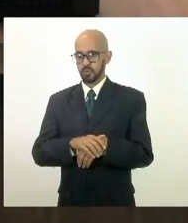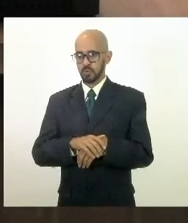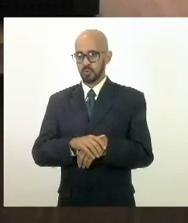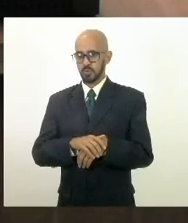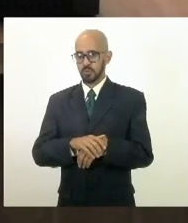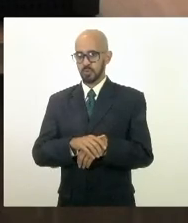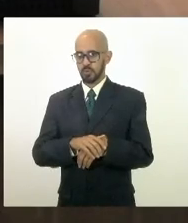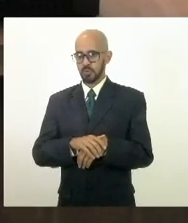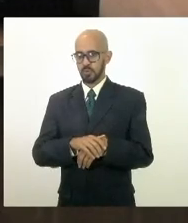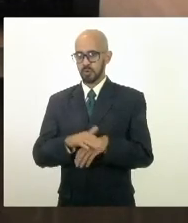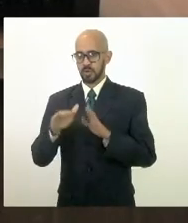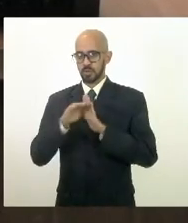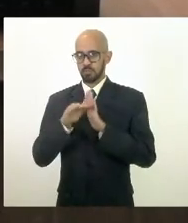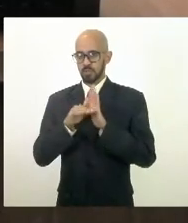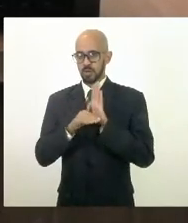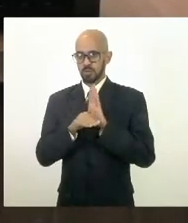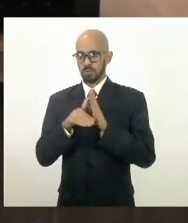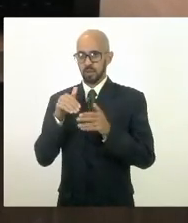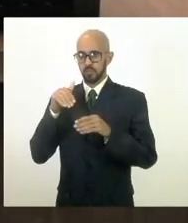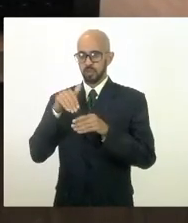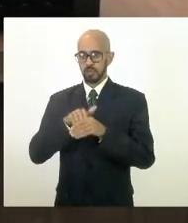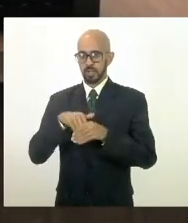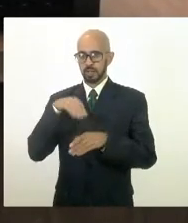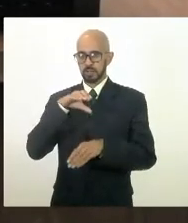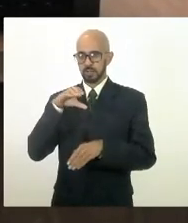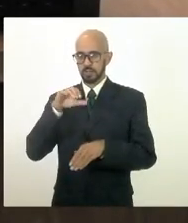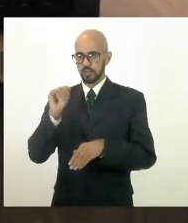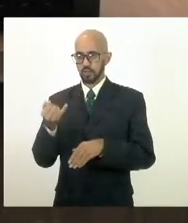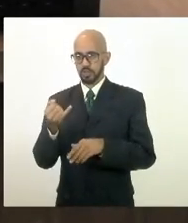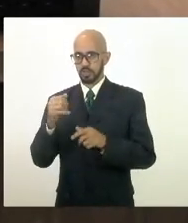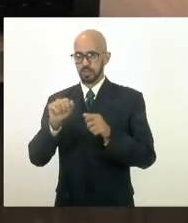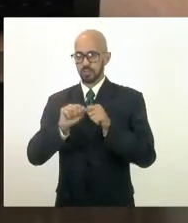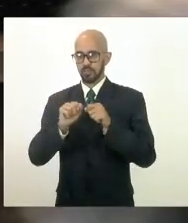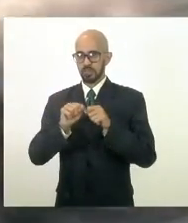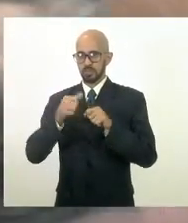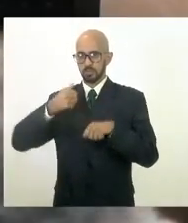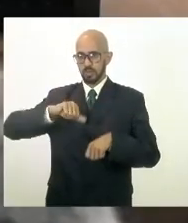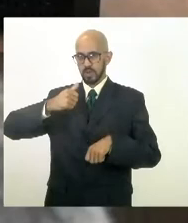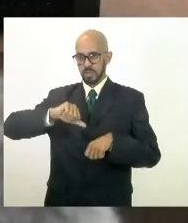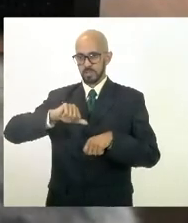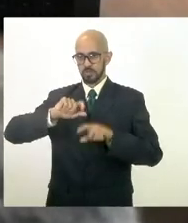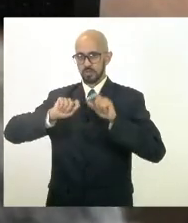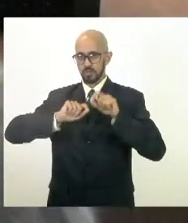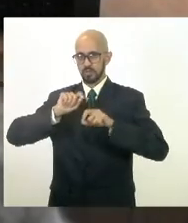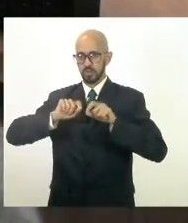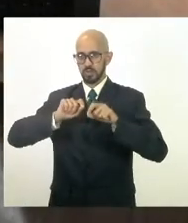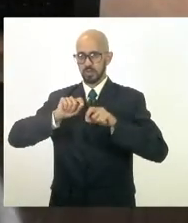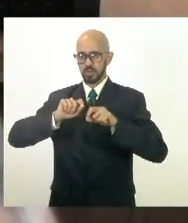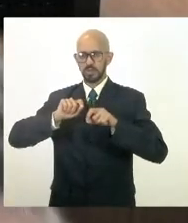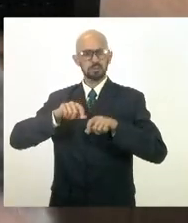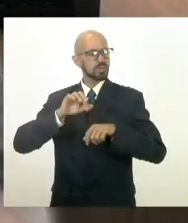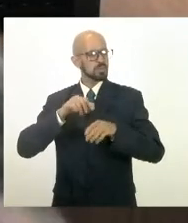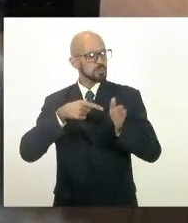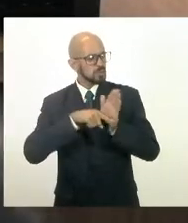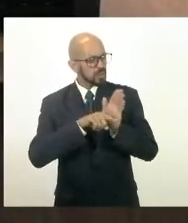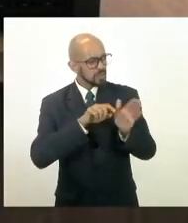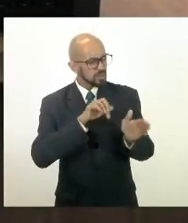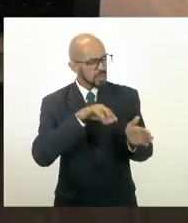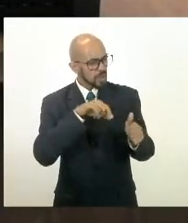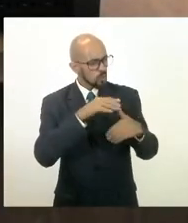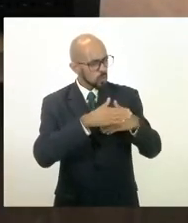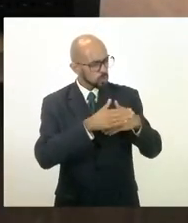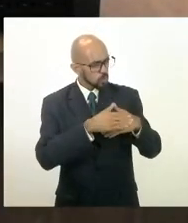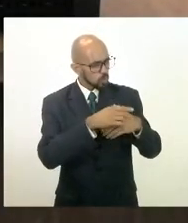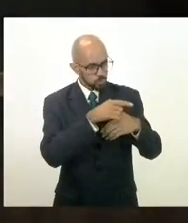para poder voltar a CCJ que a gente está fazendo uma análise e essa entidade que a gente está solicitando sou eu